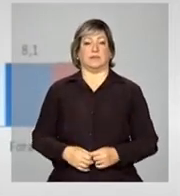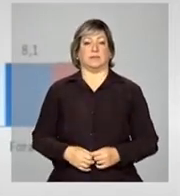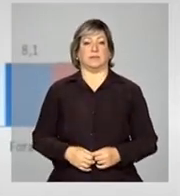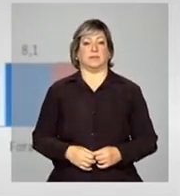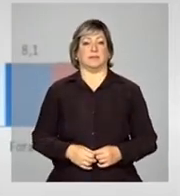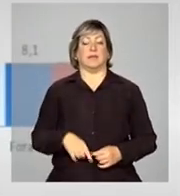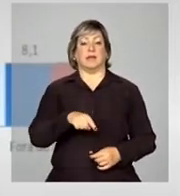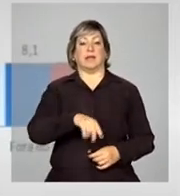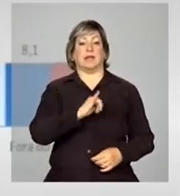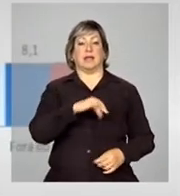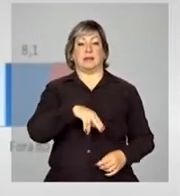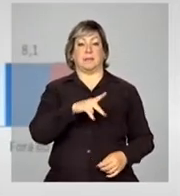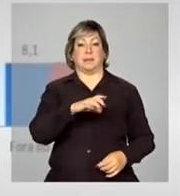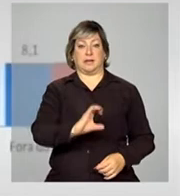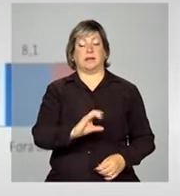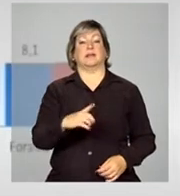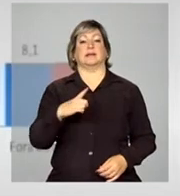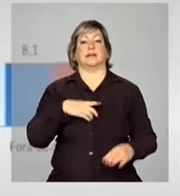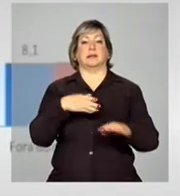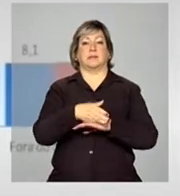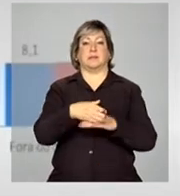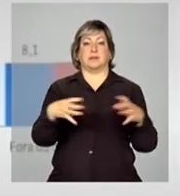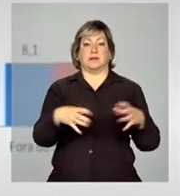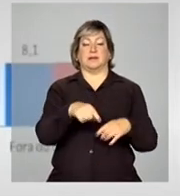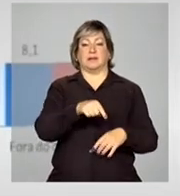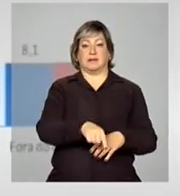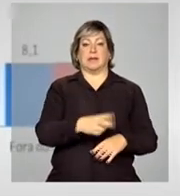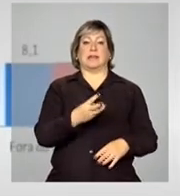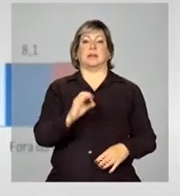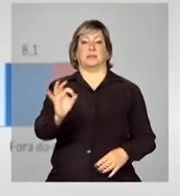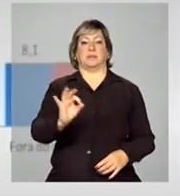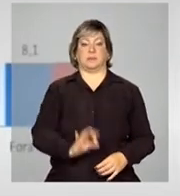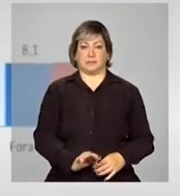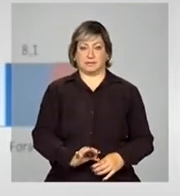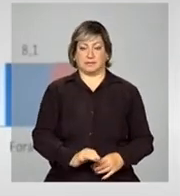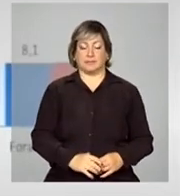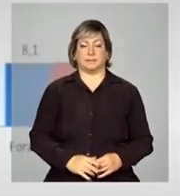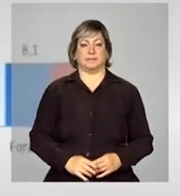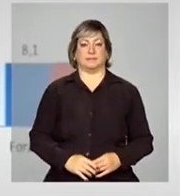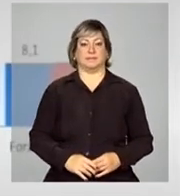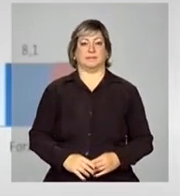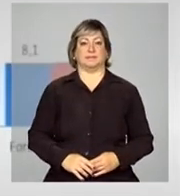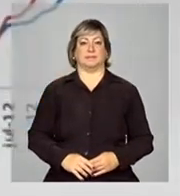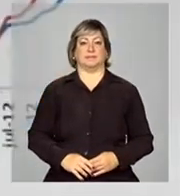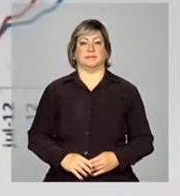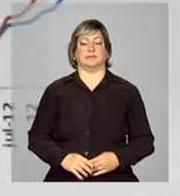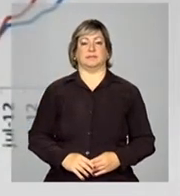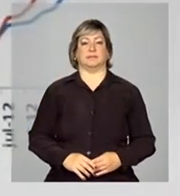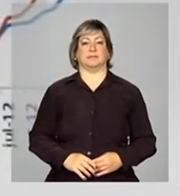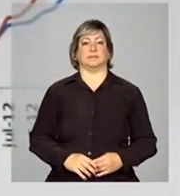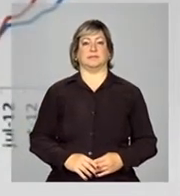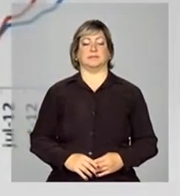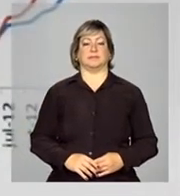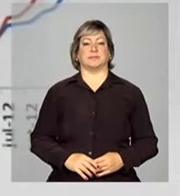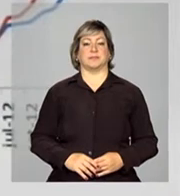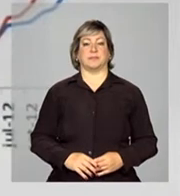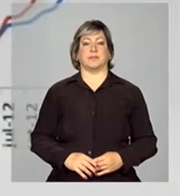no NPC, essa participação chega a 30%. E, como